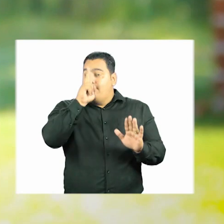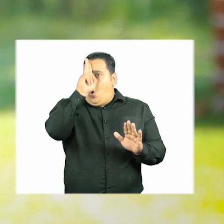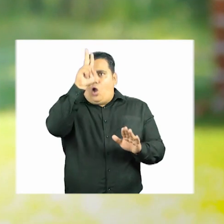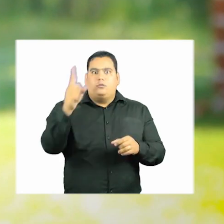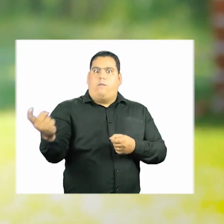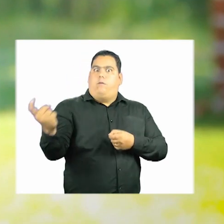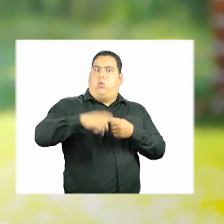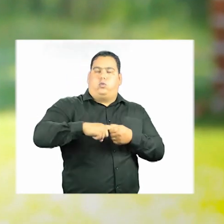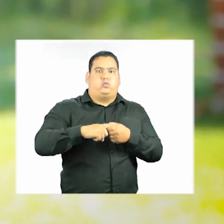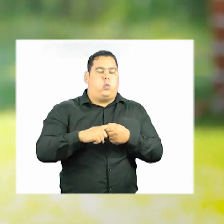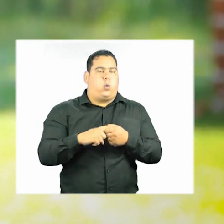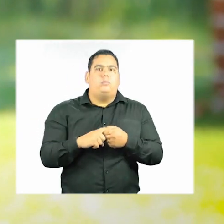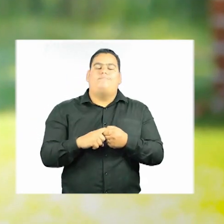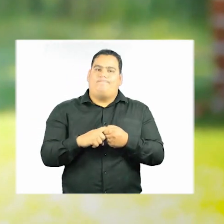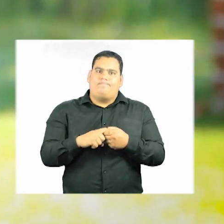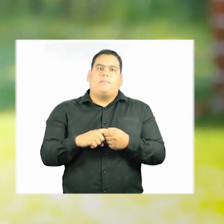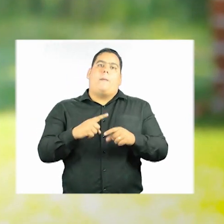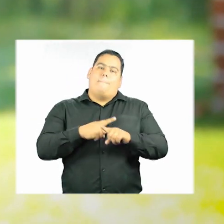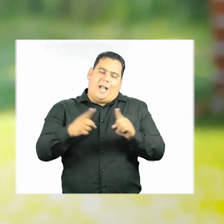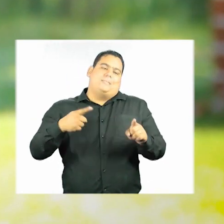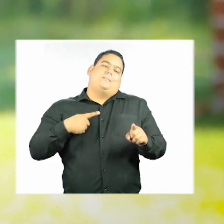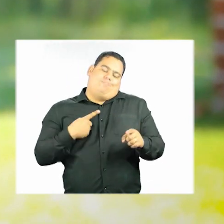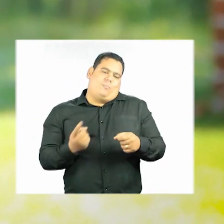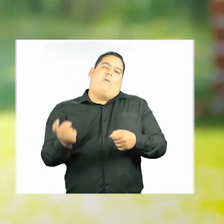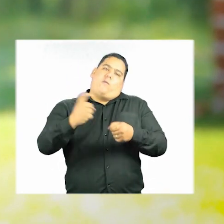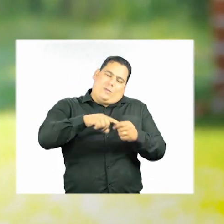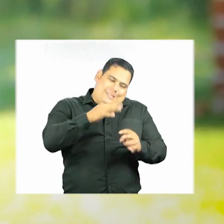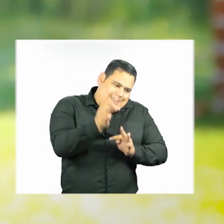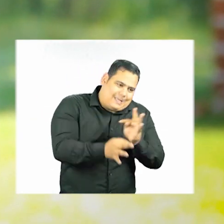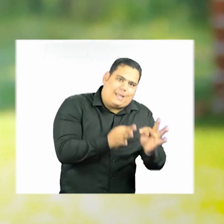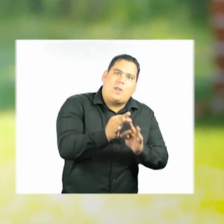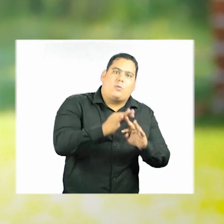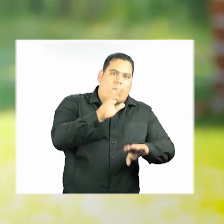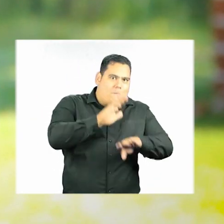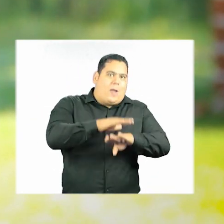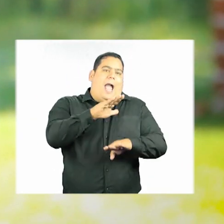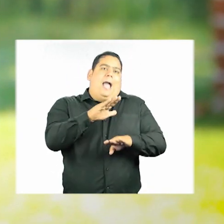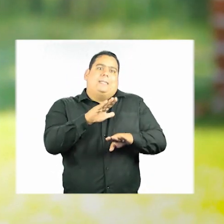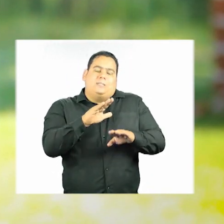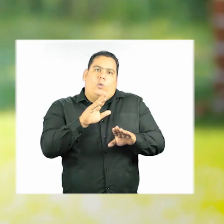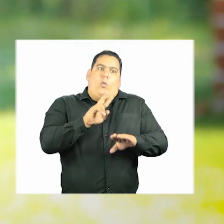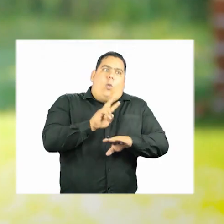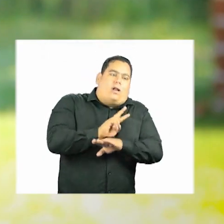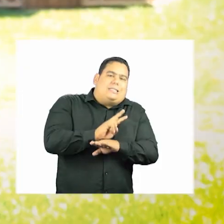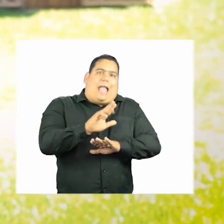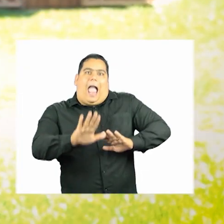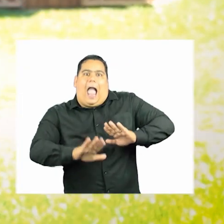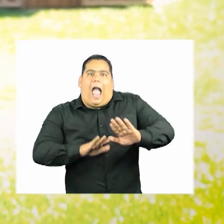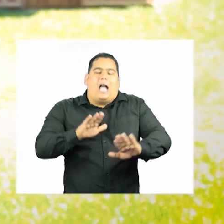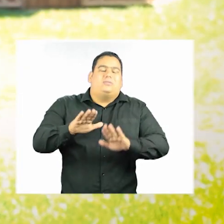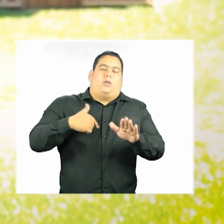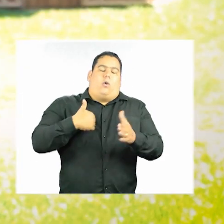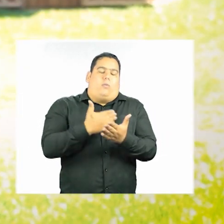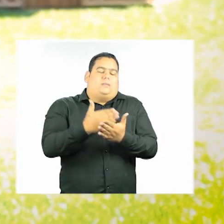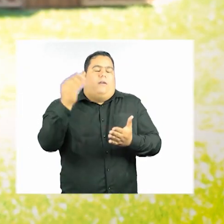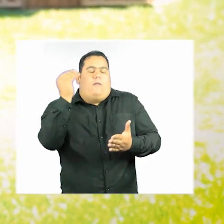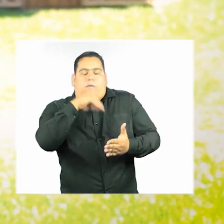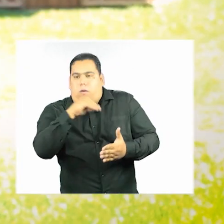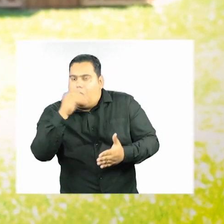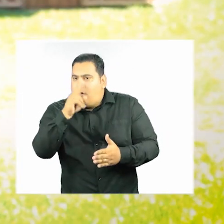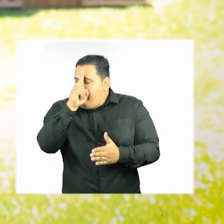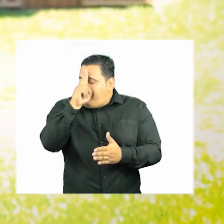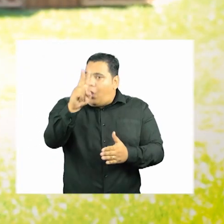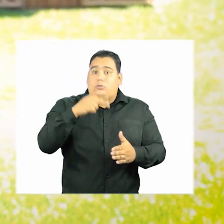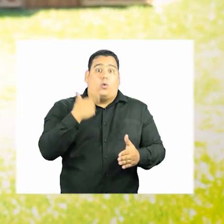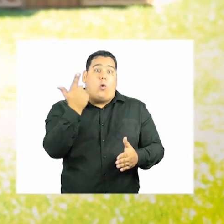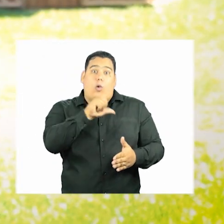agressivo. Daí eu precisei passar pelos procedimentos mais delicados. Eu fiquei tão debilitada que eu não